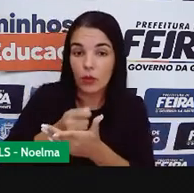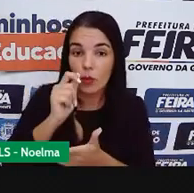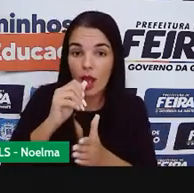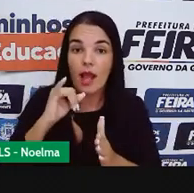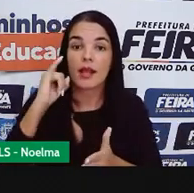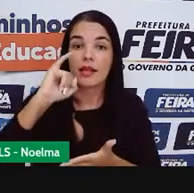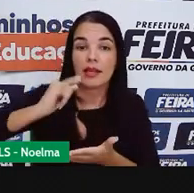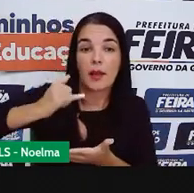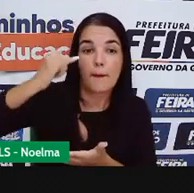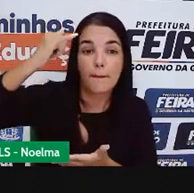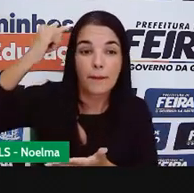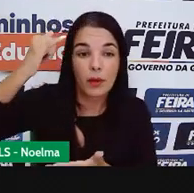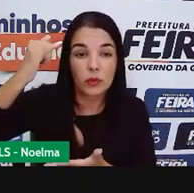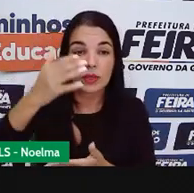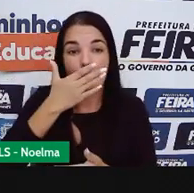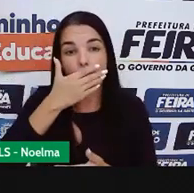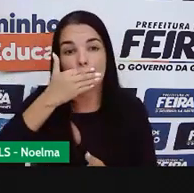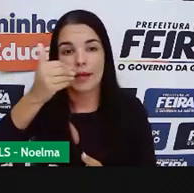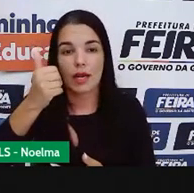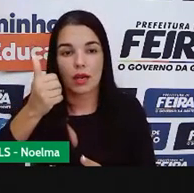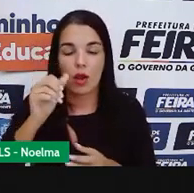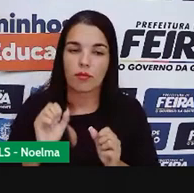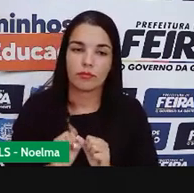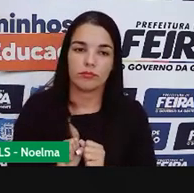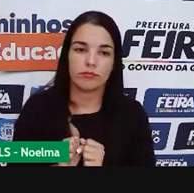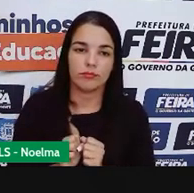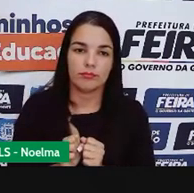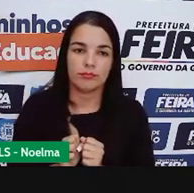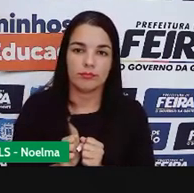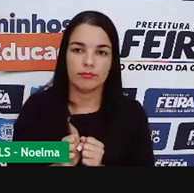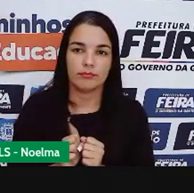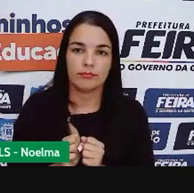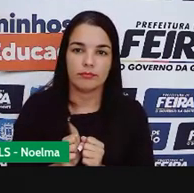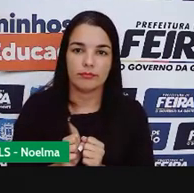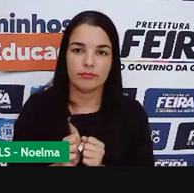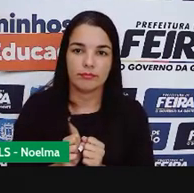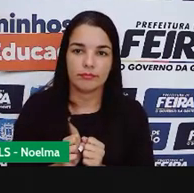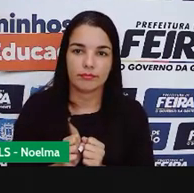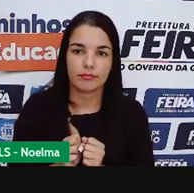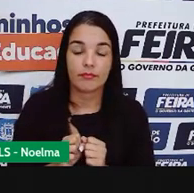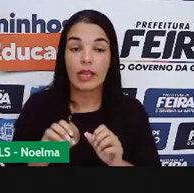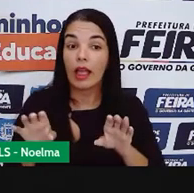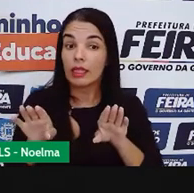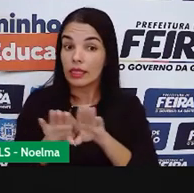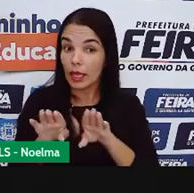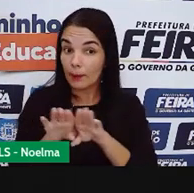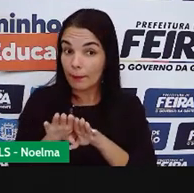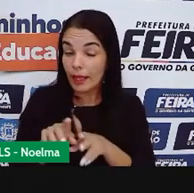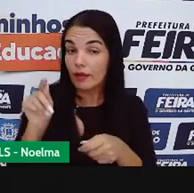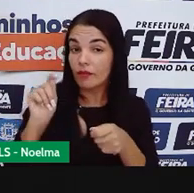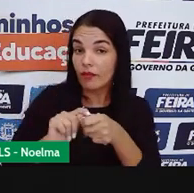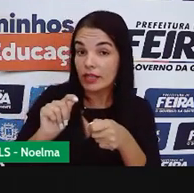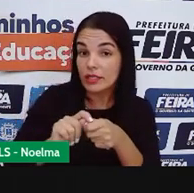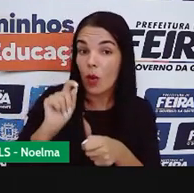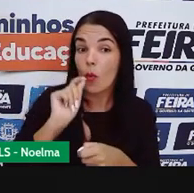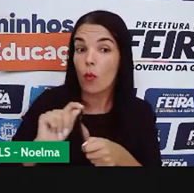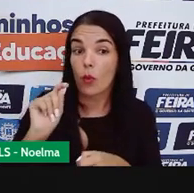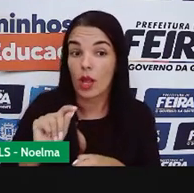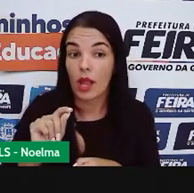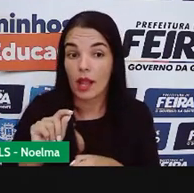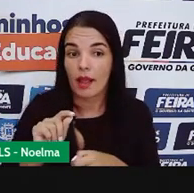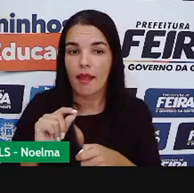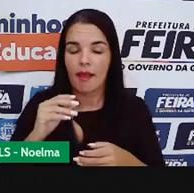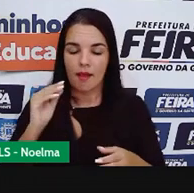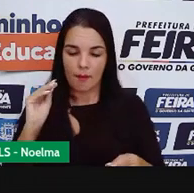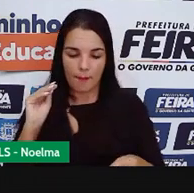municipais da melhor forma. E ainda, implementar e manter em